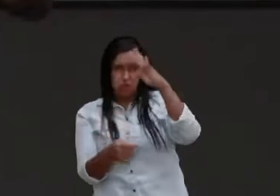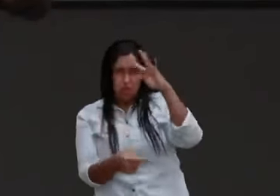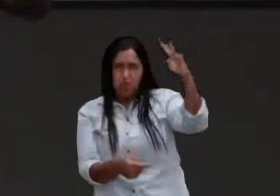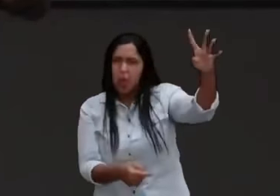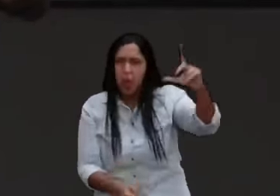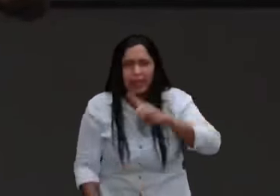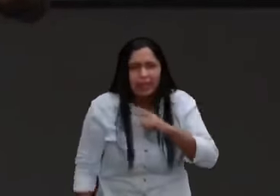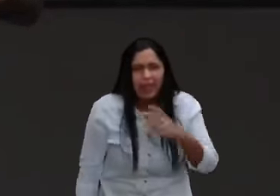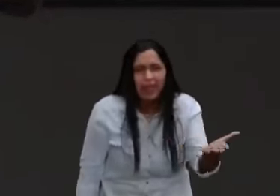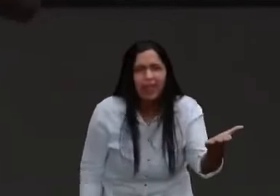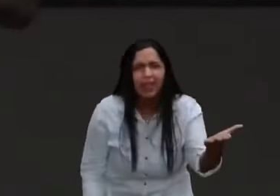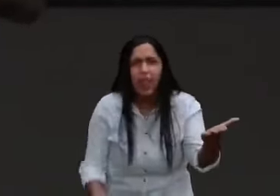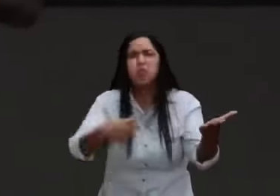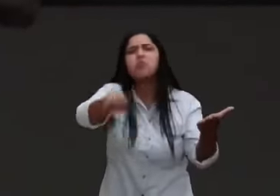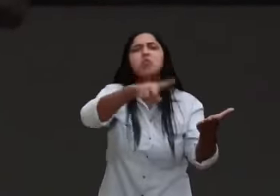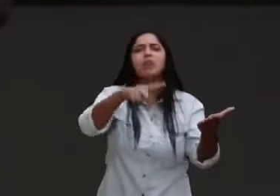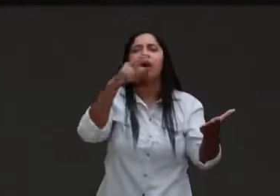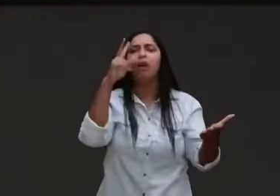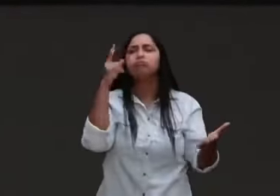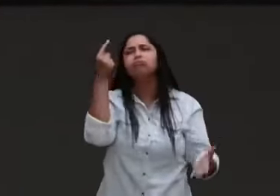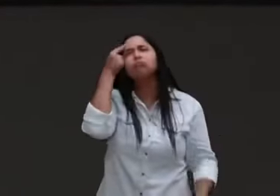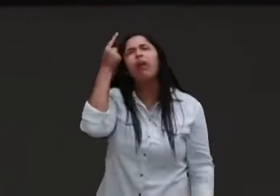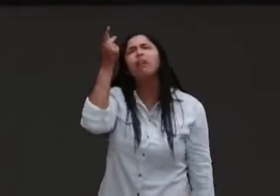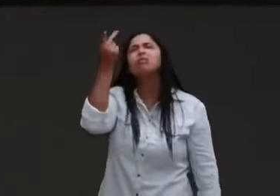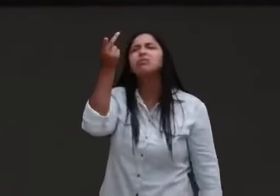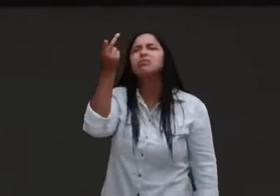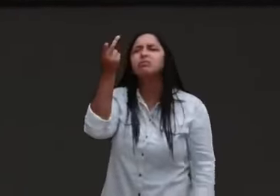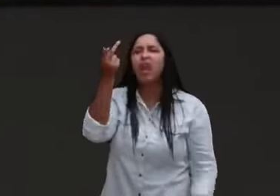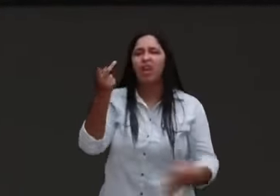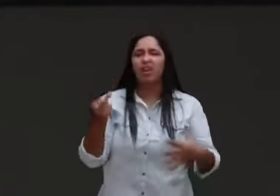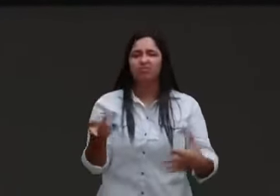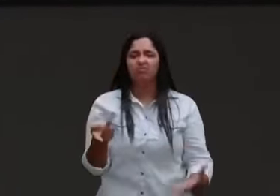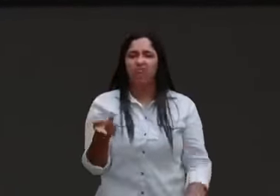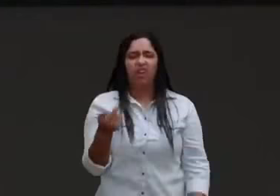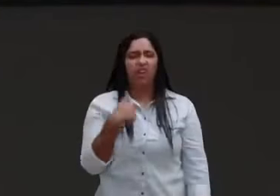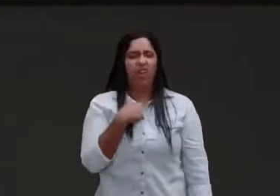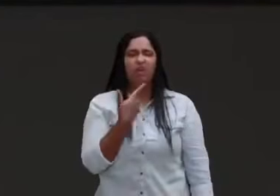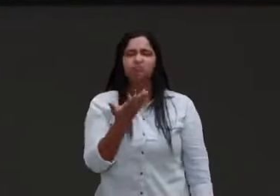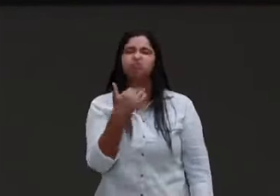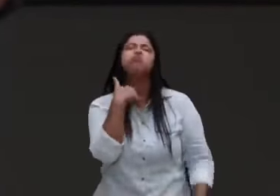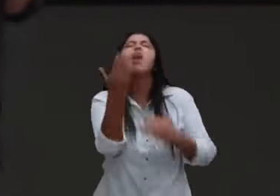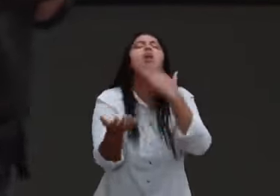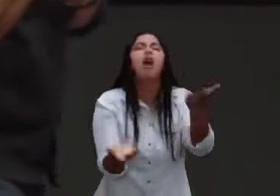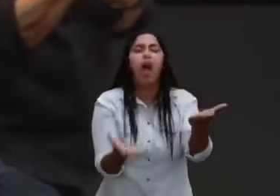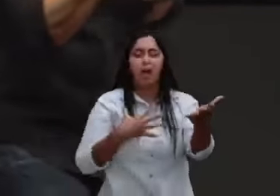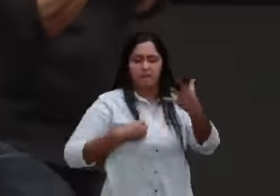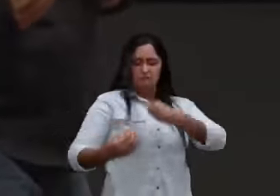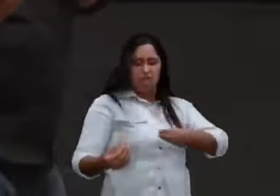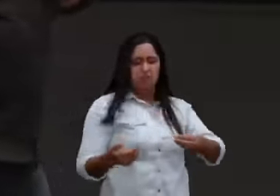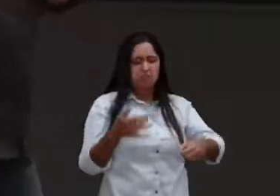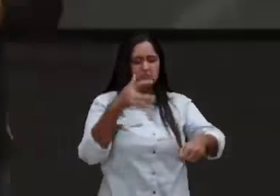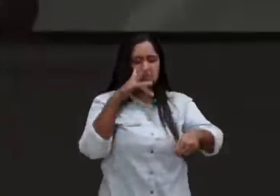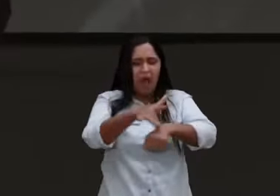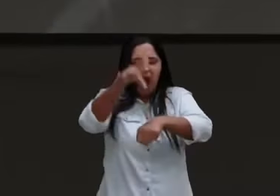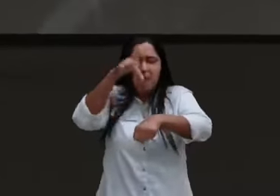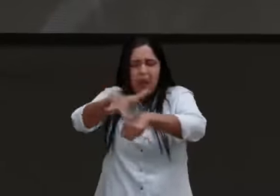se lascar, que se dane, alguém fala isso? Qual é o pai que fala isso? Qual a mãe que fala isso?